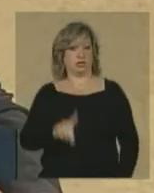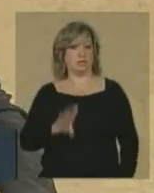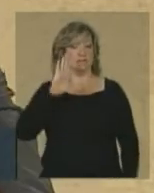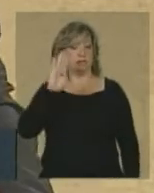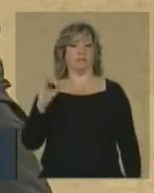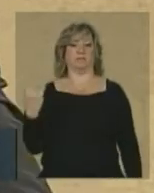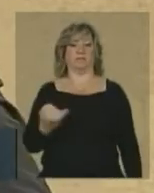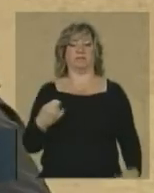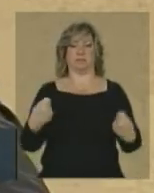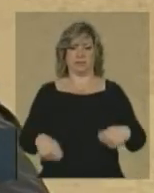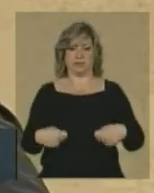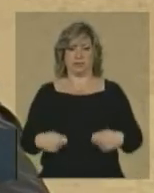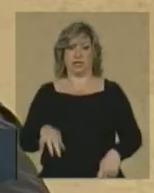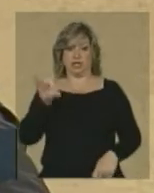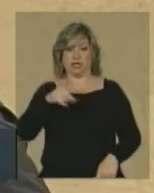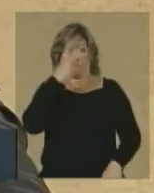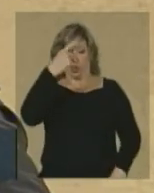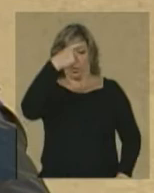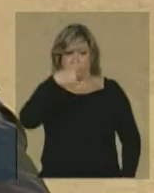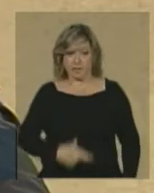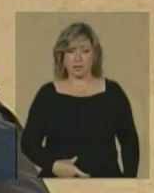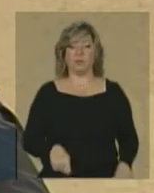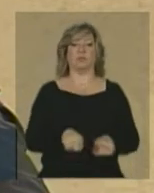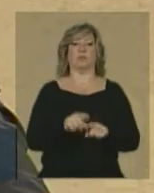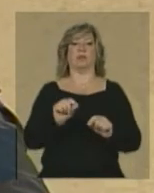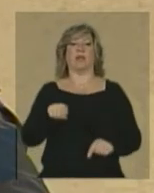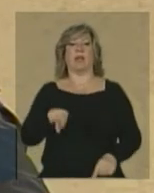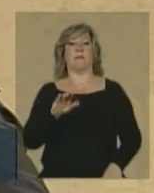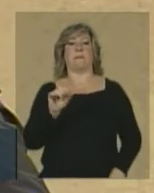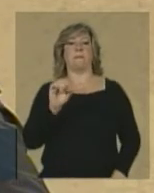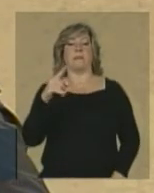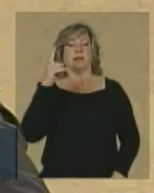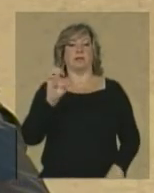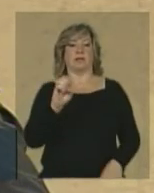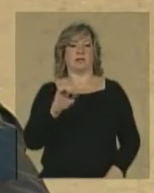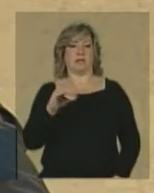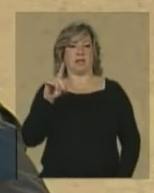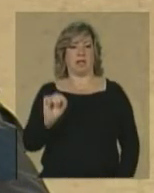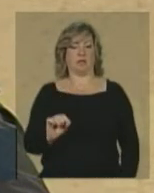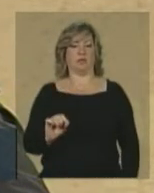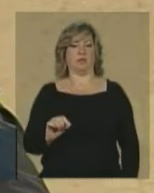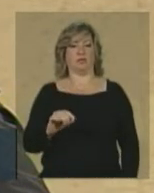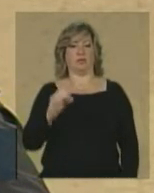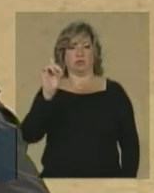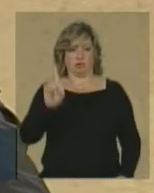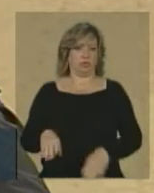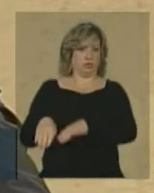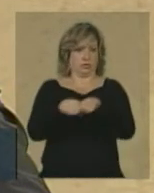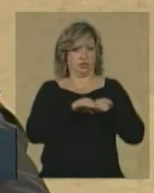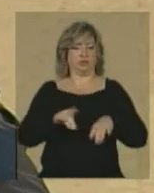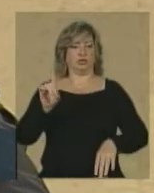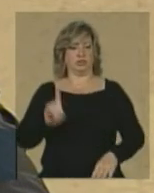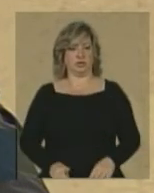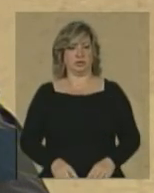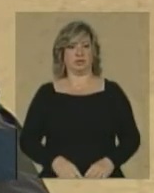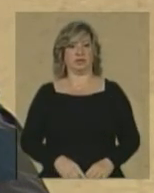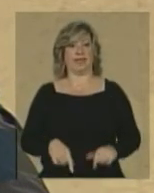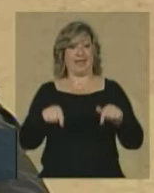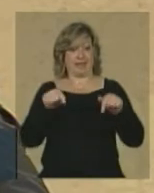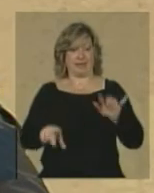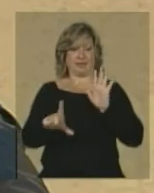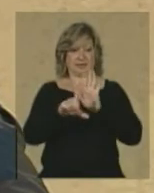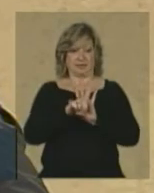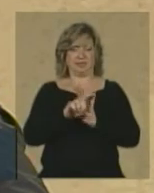vale dizer de direitos humanos que são a base de um Estado democrático de direito. Esta lei não deixa